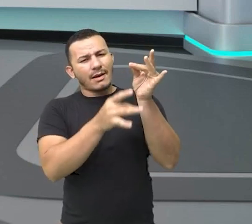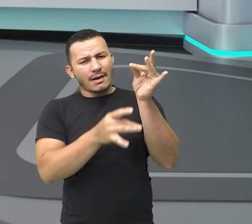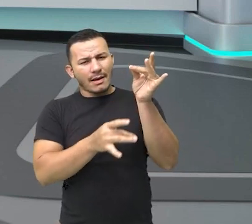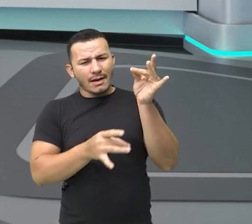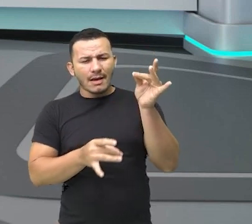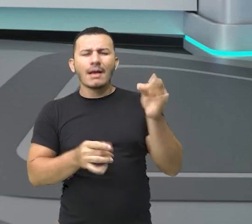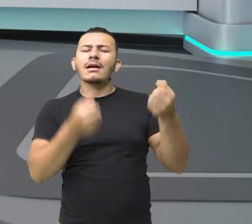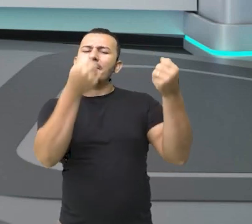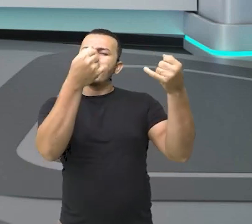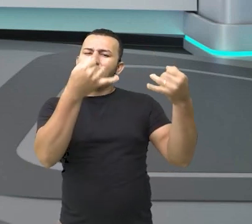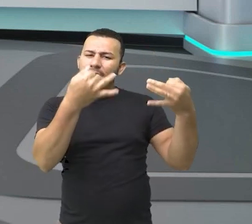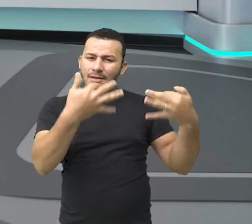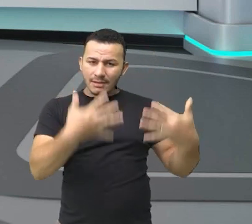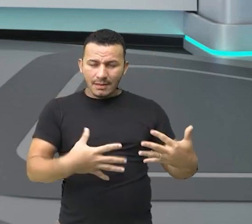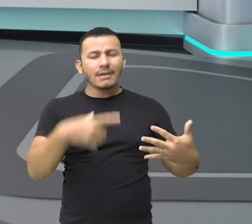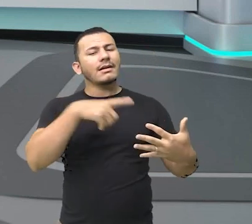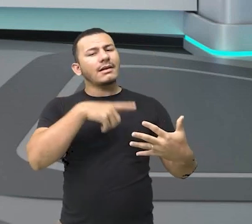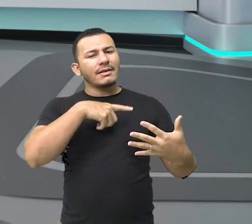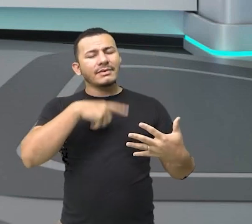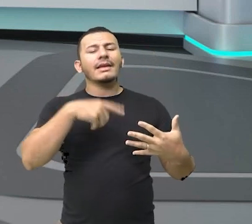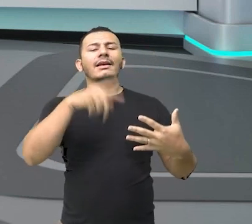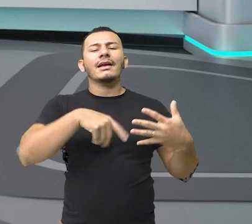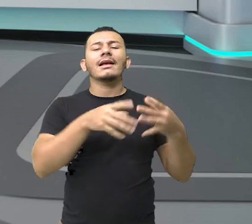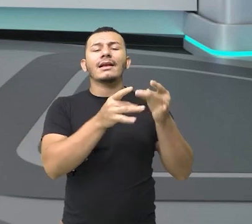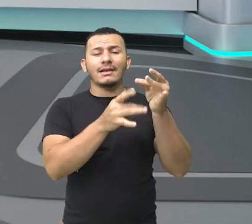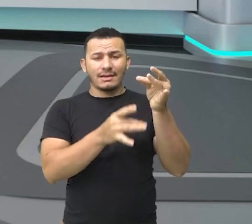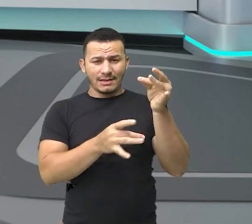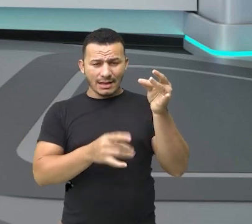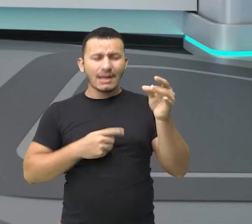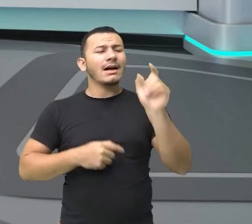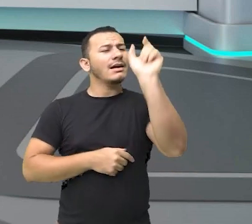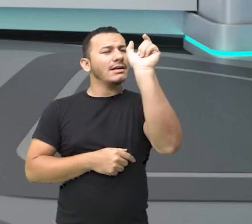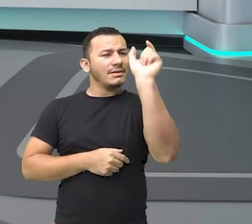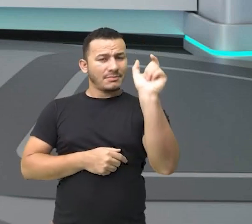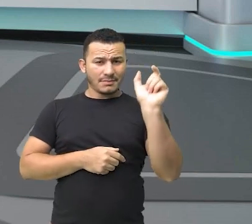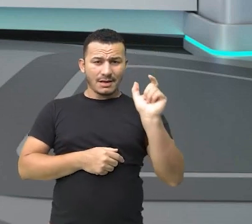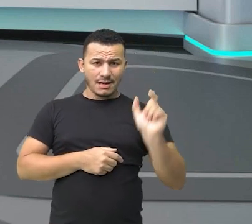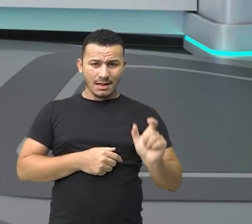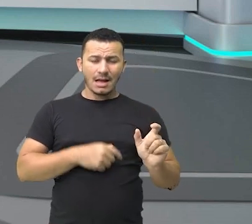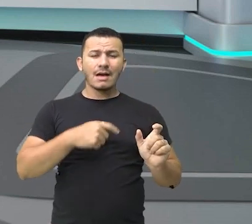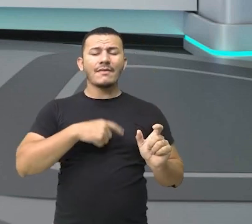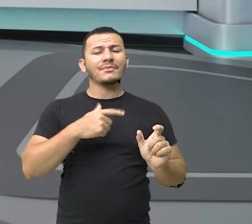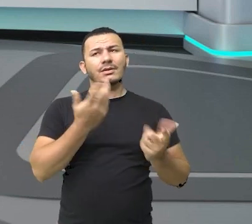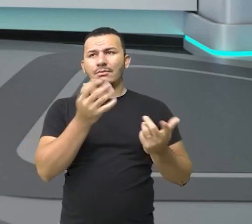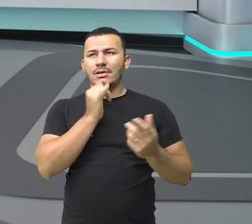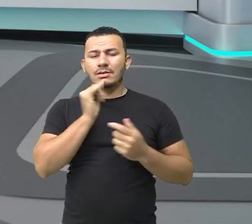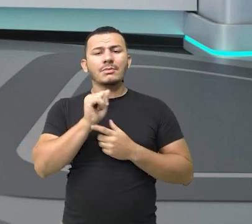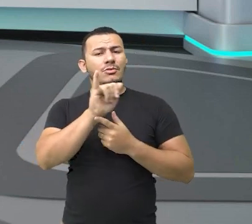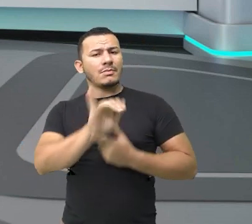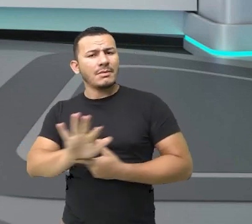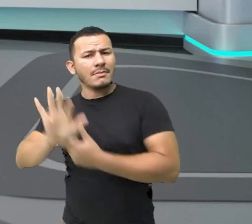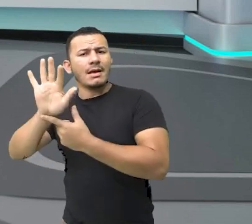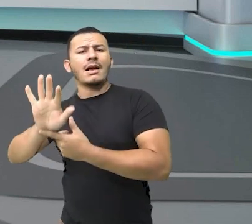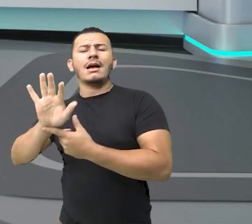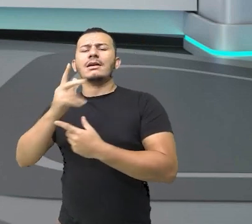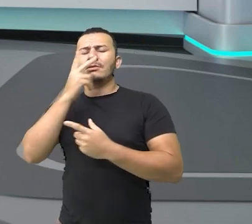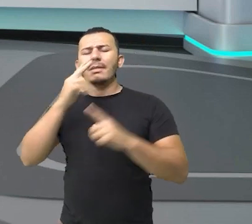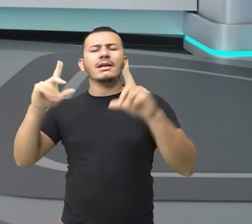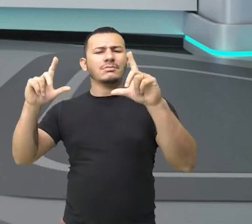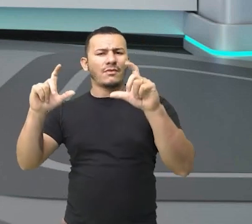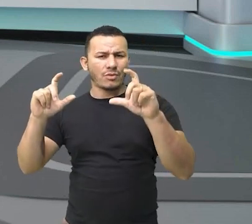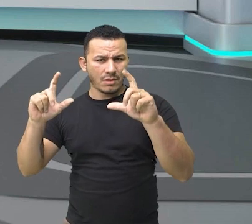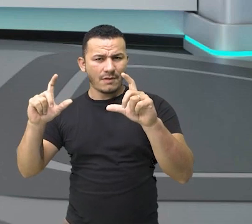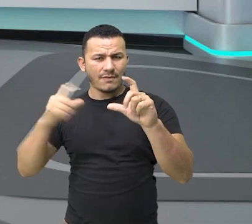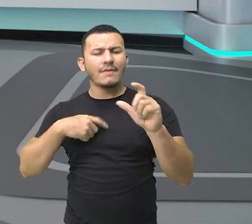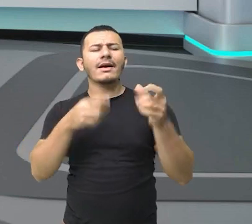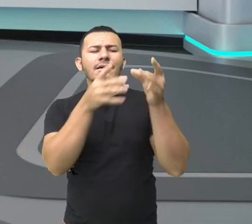descrever, vai trazer para a gente, por meio de palavras, a reprodução de uma imagem, como se fosse uma fotografia.